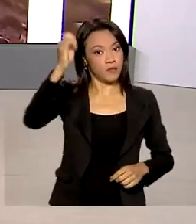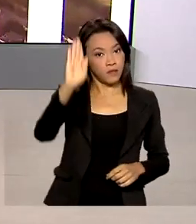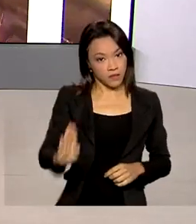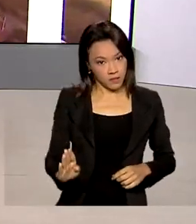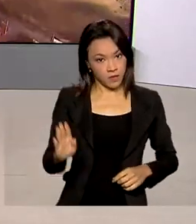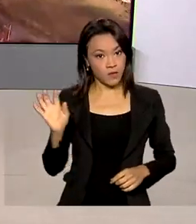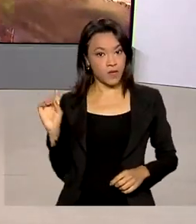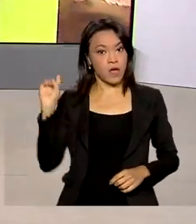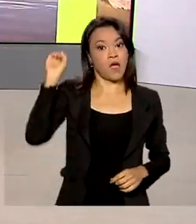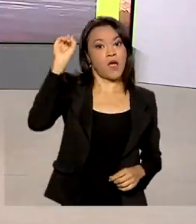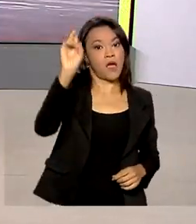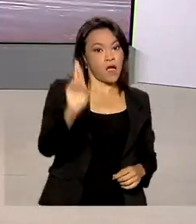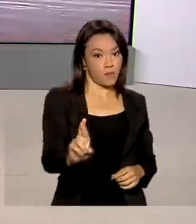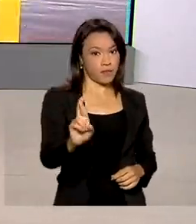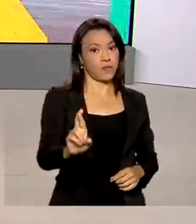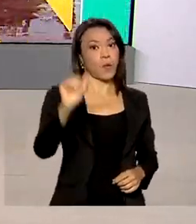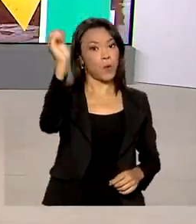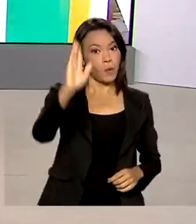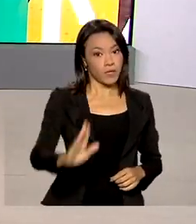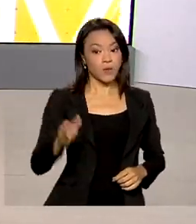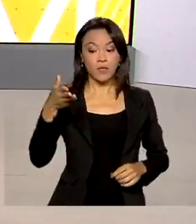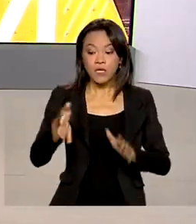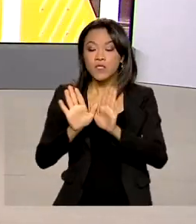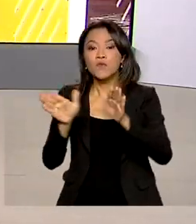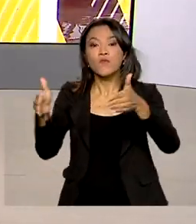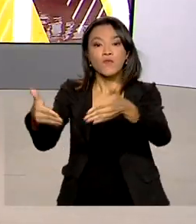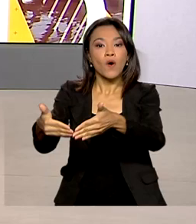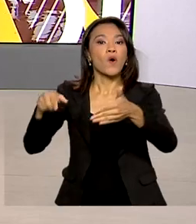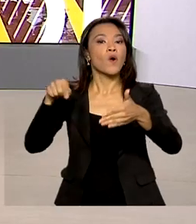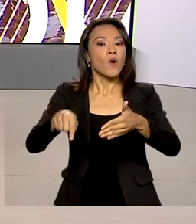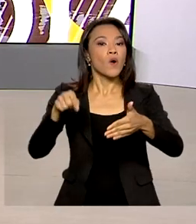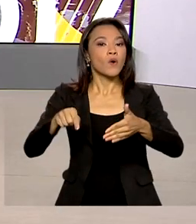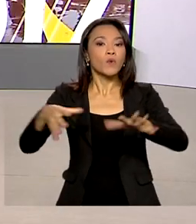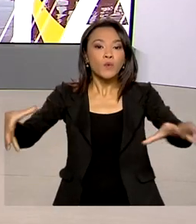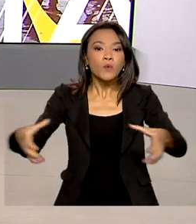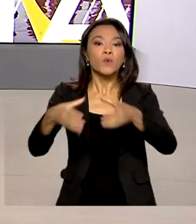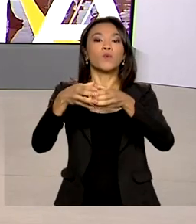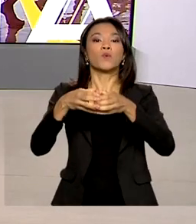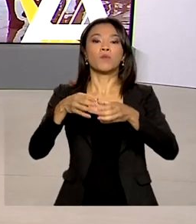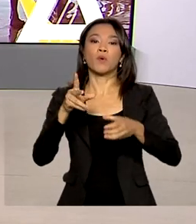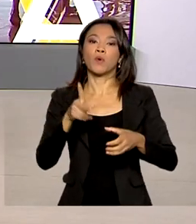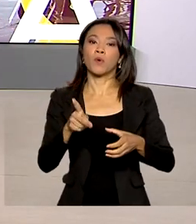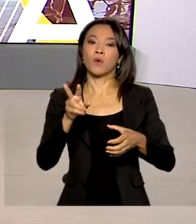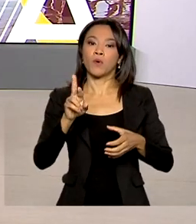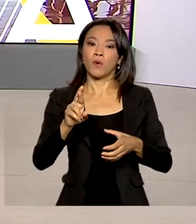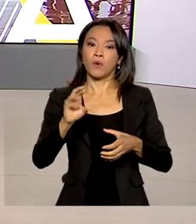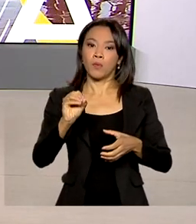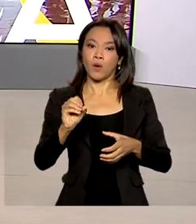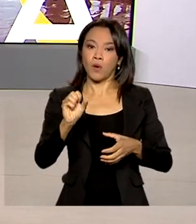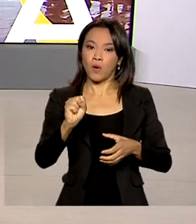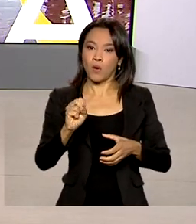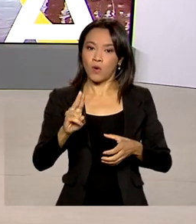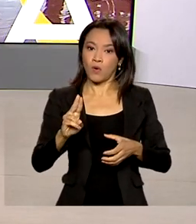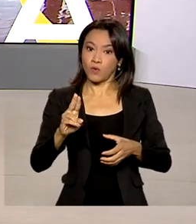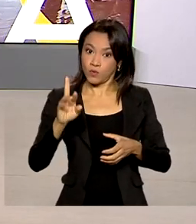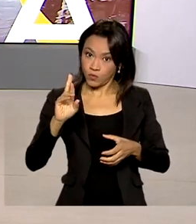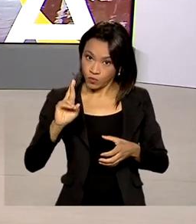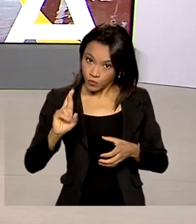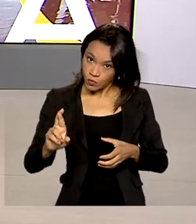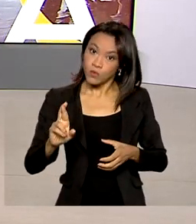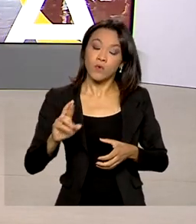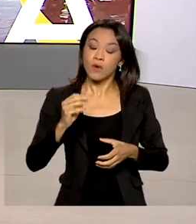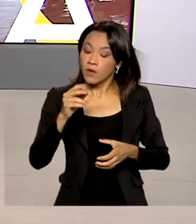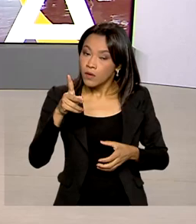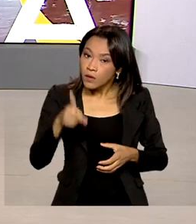representou o Brasil no Fórum para o Progresso e Integração da América do Sul, o PRO-SUL, realizado na cidade de Cartagena